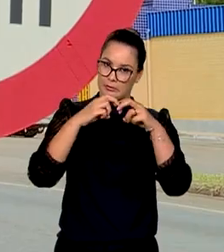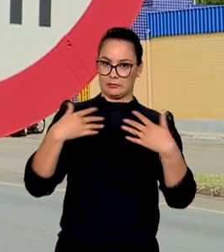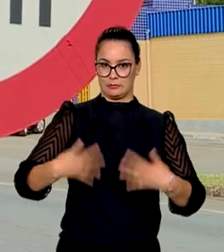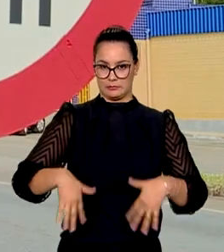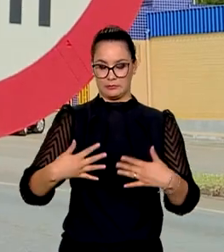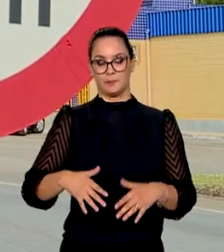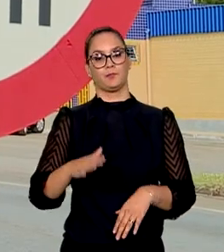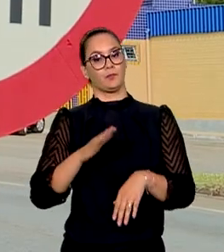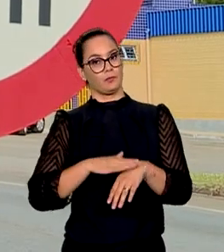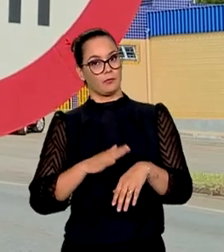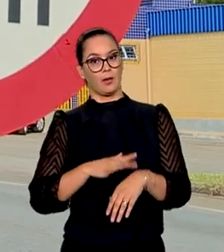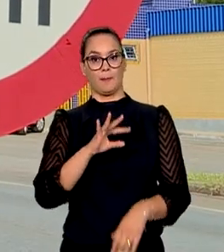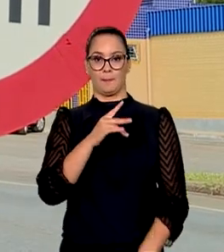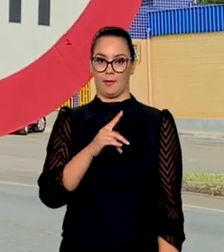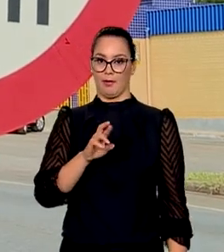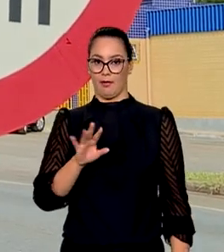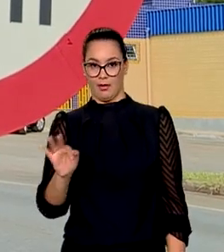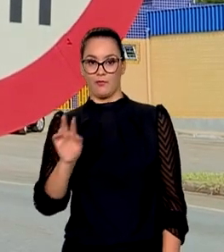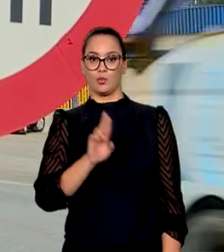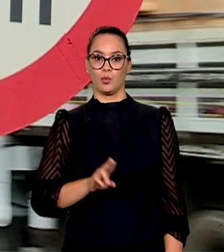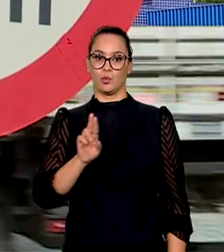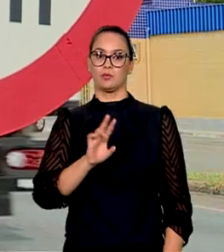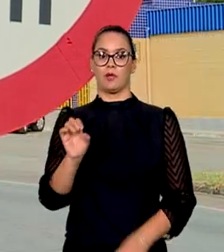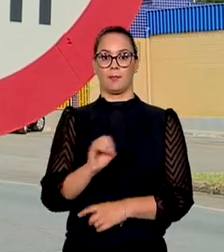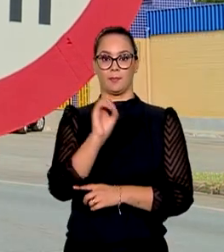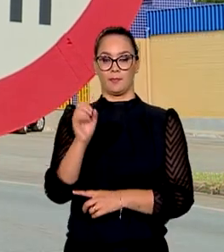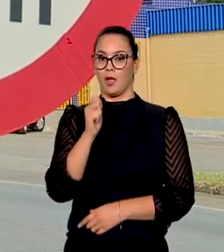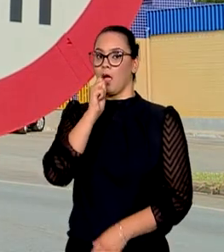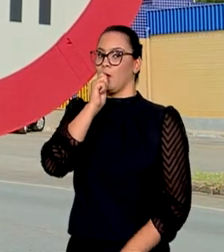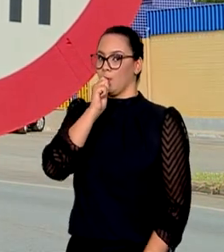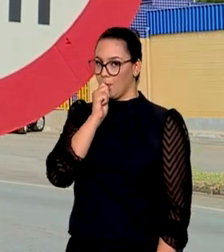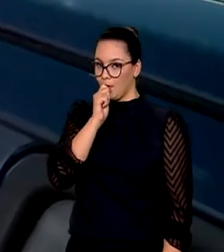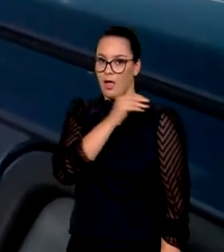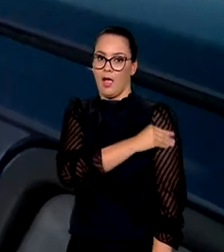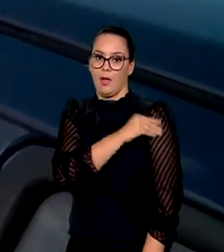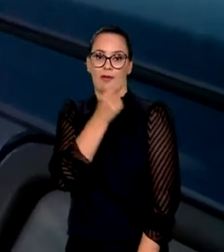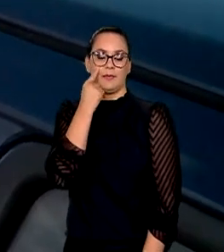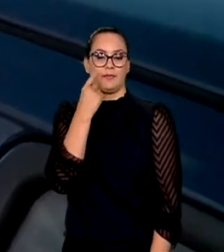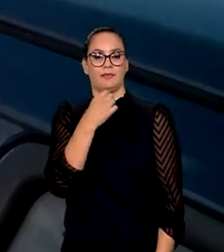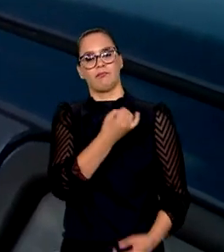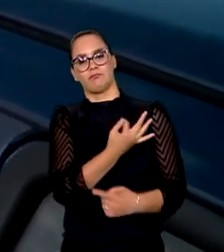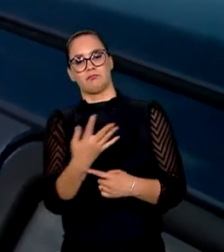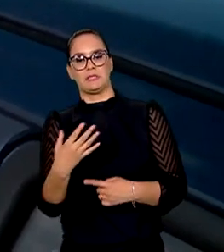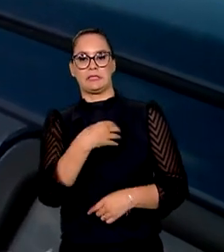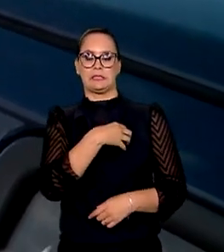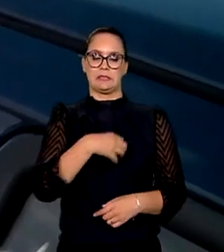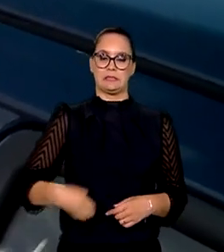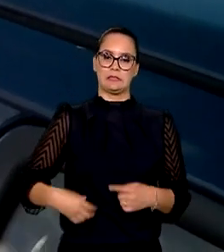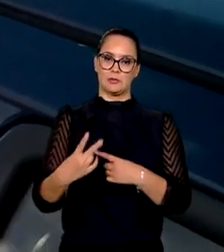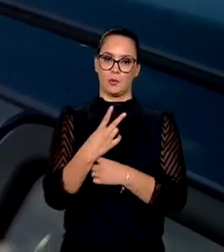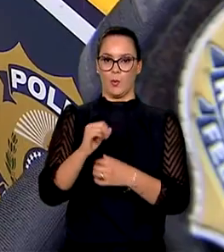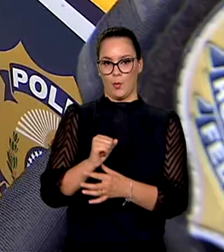Nas abordagens, os agentes da PRF vão utilizar radares e bafômetros e verificar itens de segurança, como o cinto, a